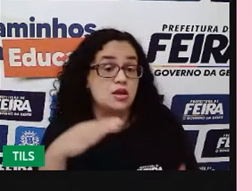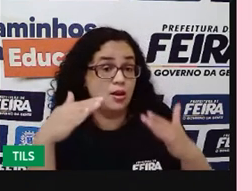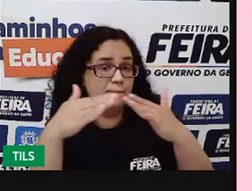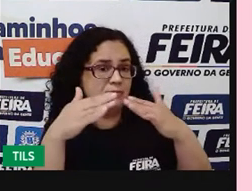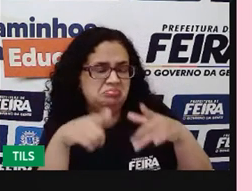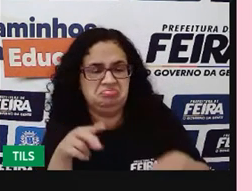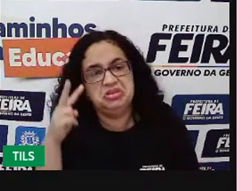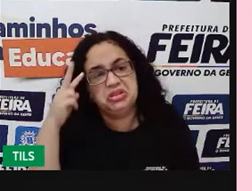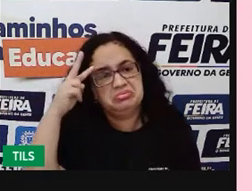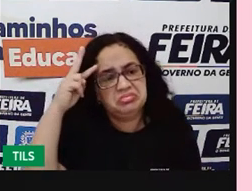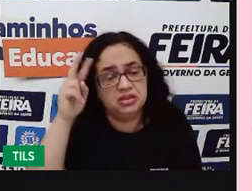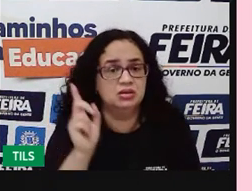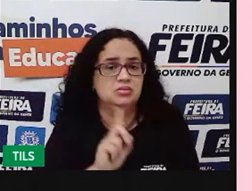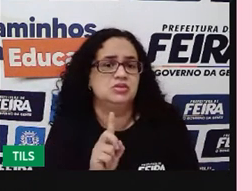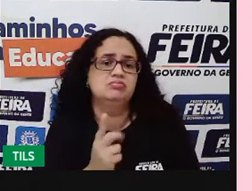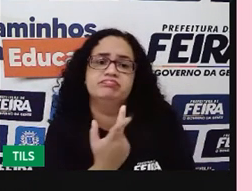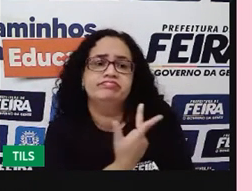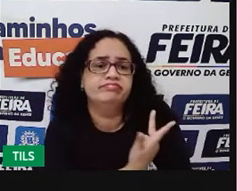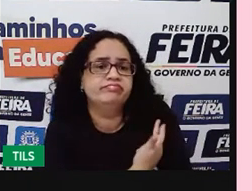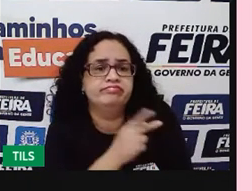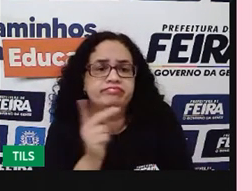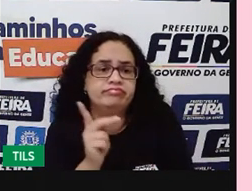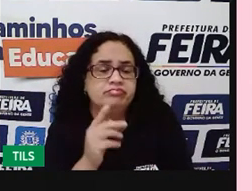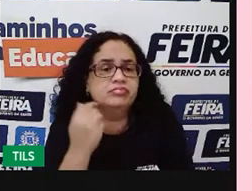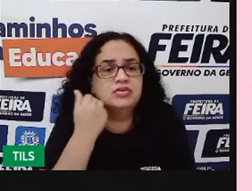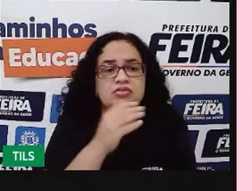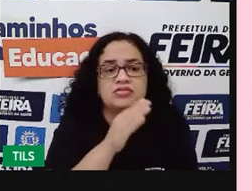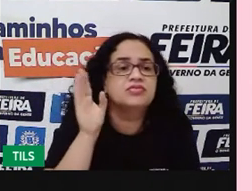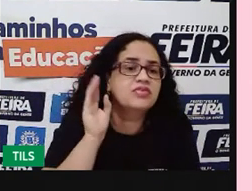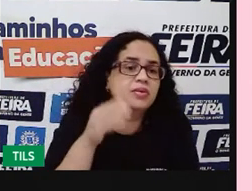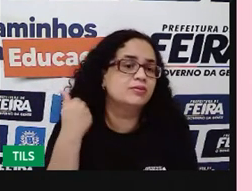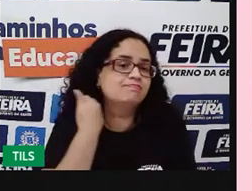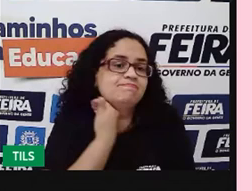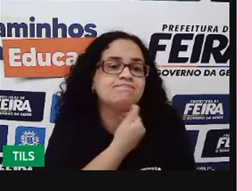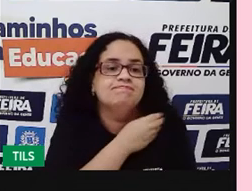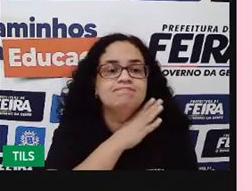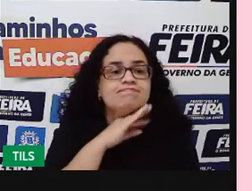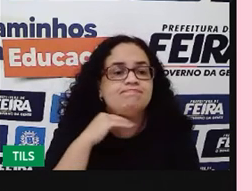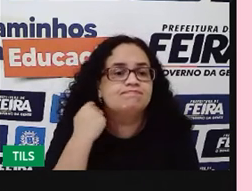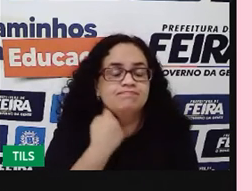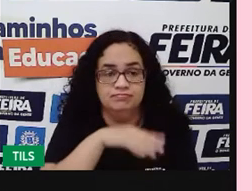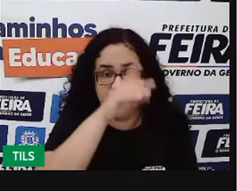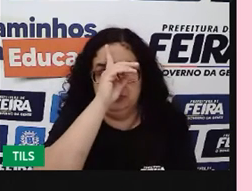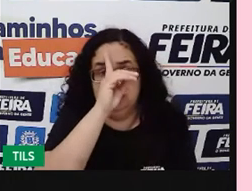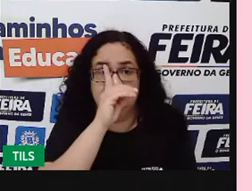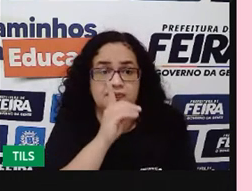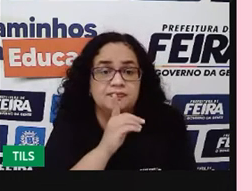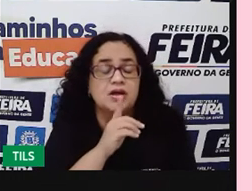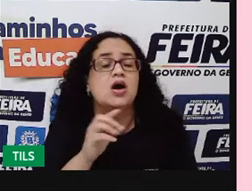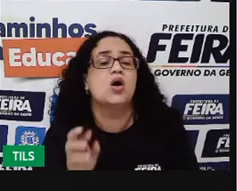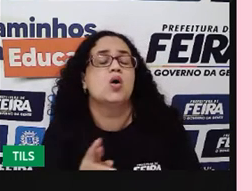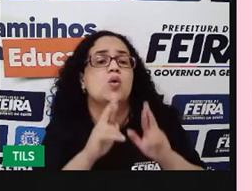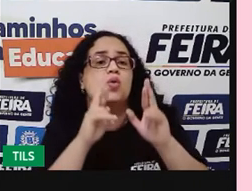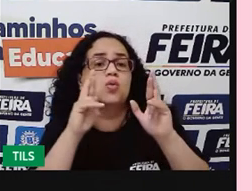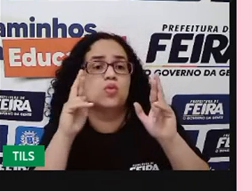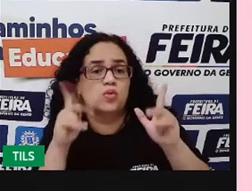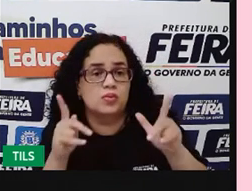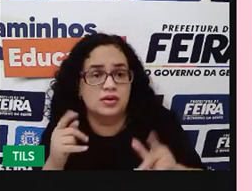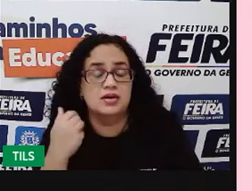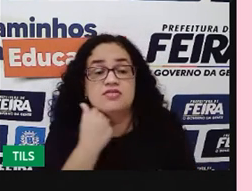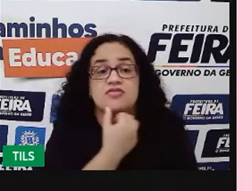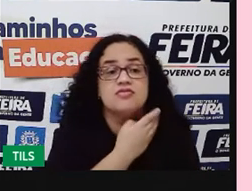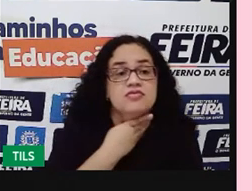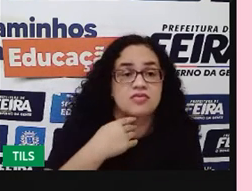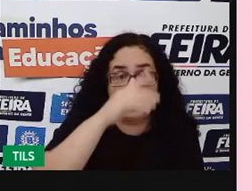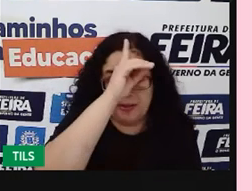que nem lembram se são vacinados contra a febre amarela. O que acontece aqui? O que é a diferença? É que a febre